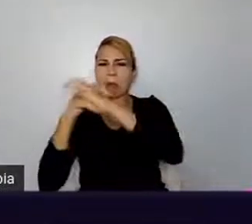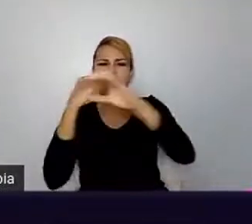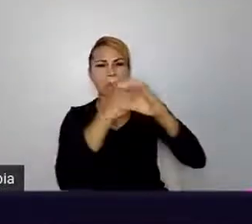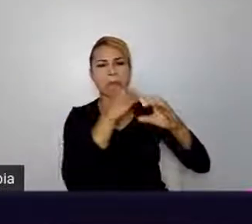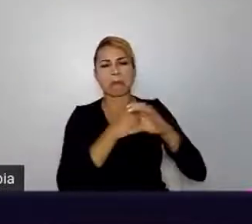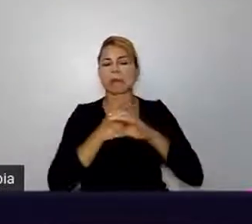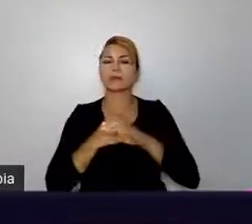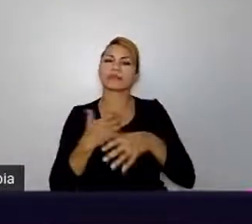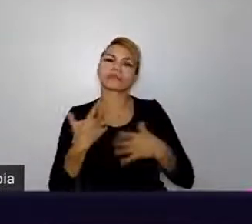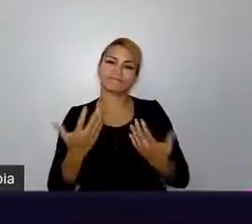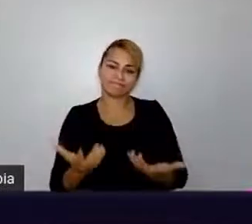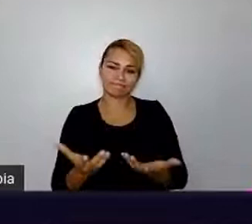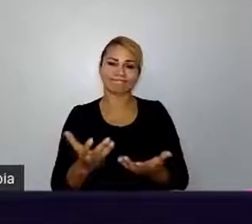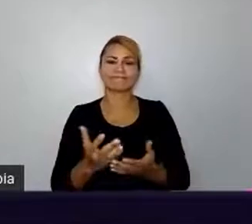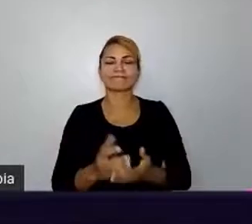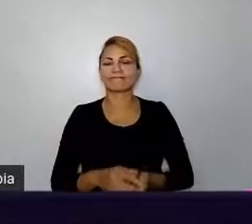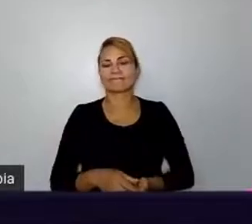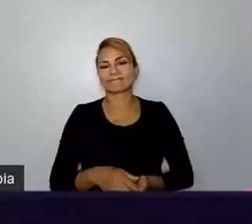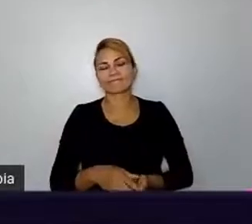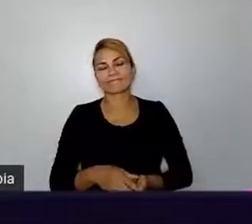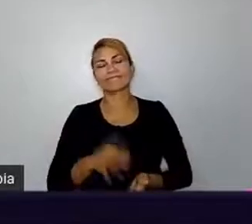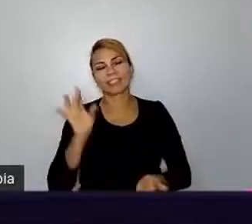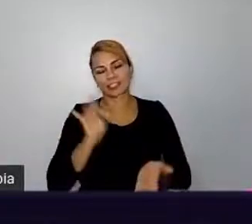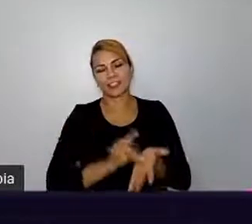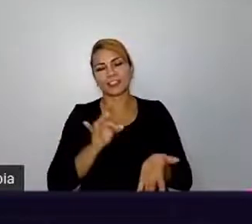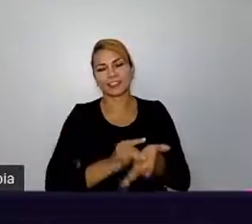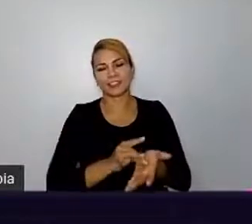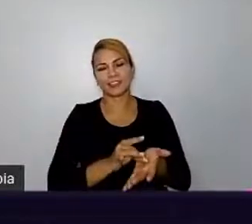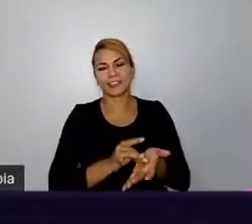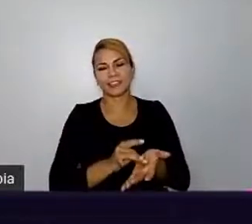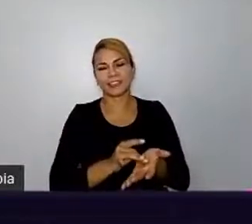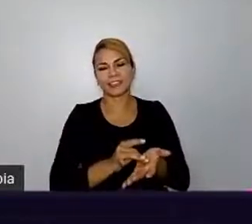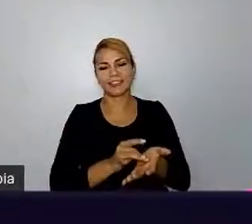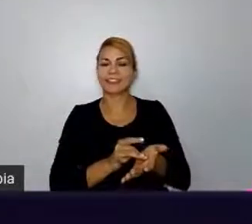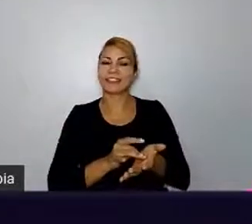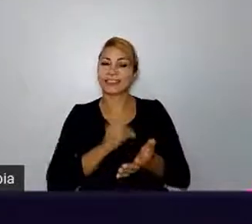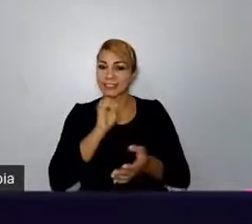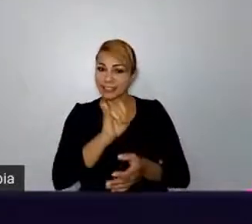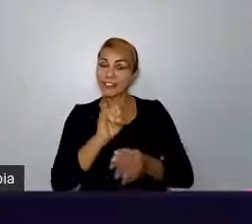Olha, sinceramente, se mudar de empresa não vou alternativa,